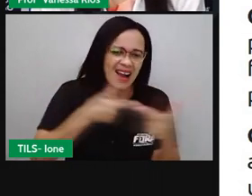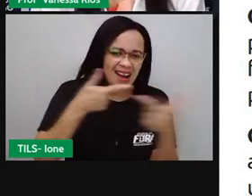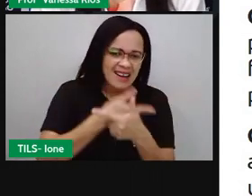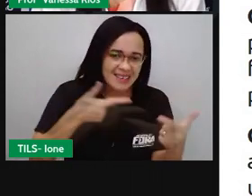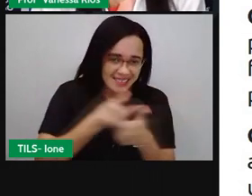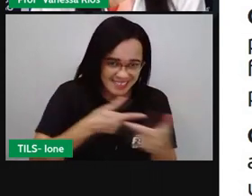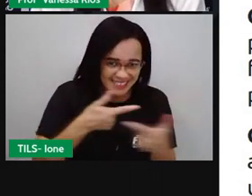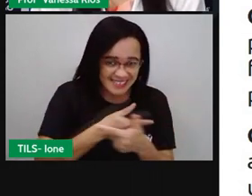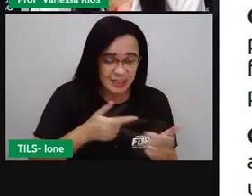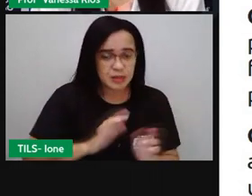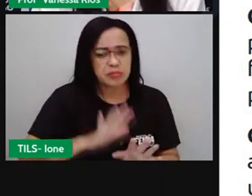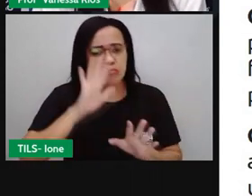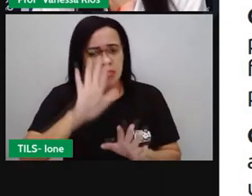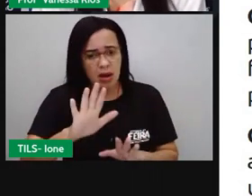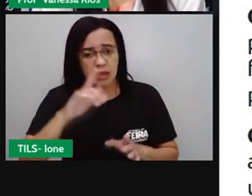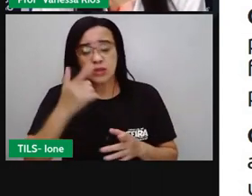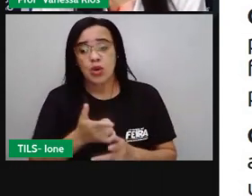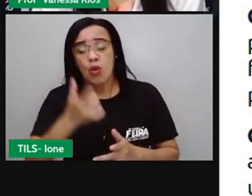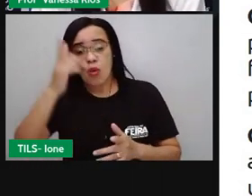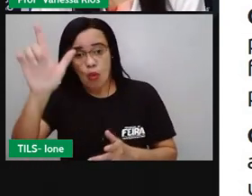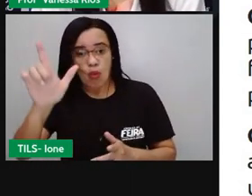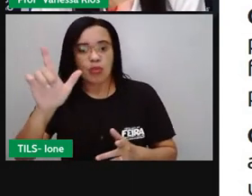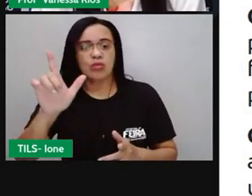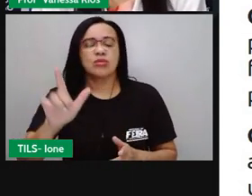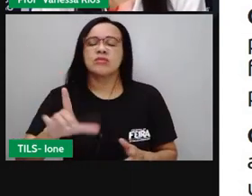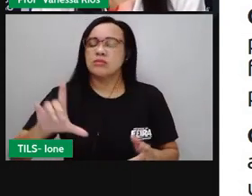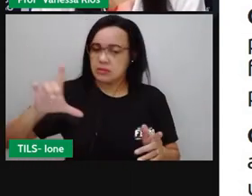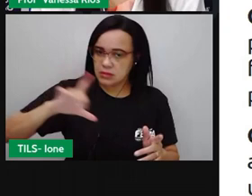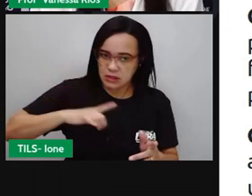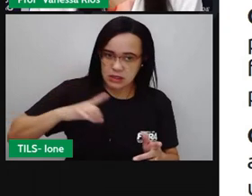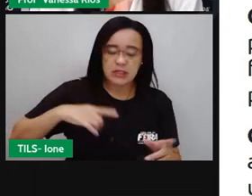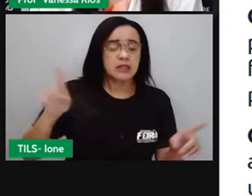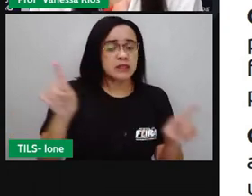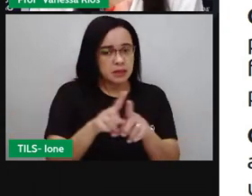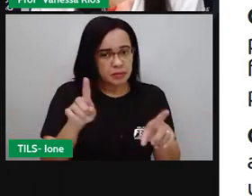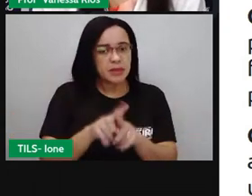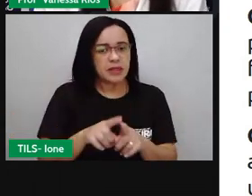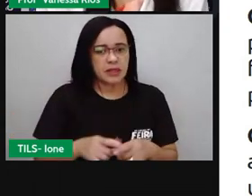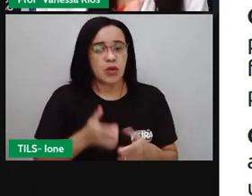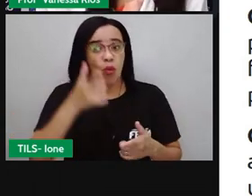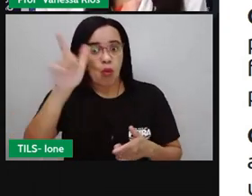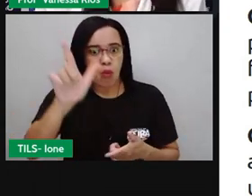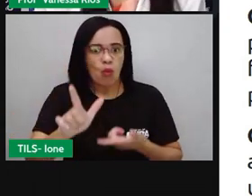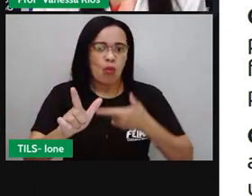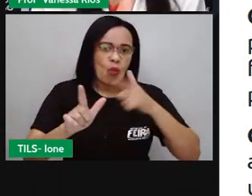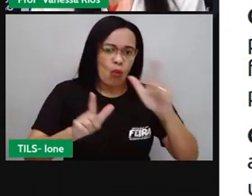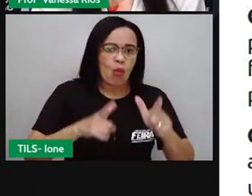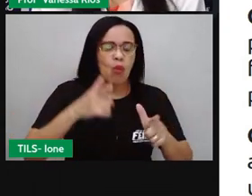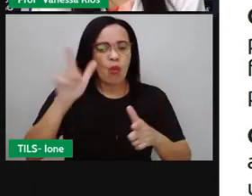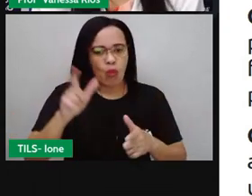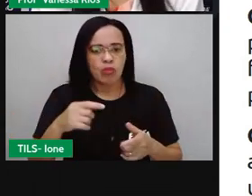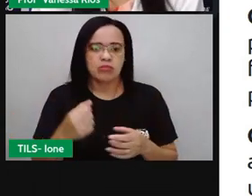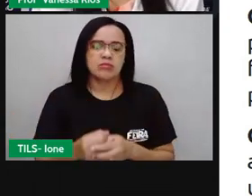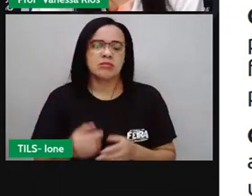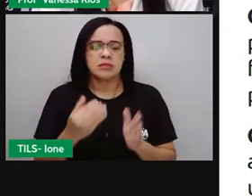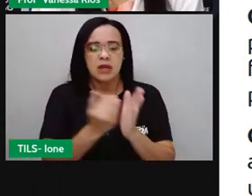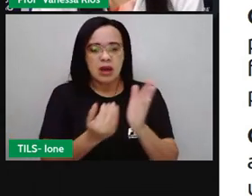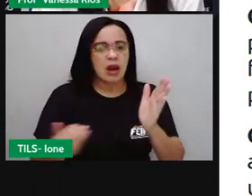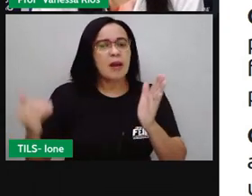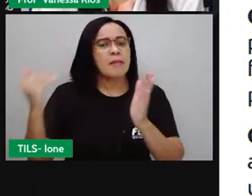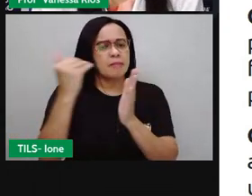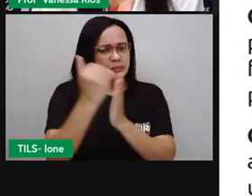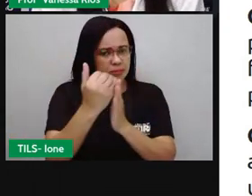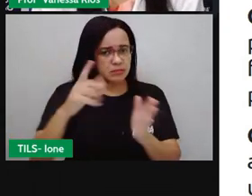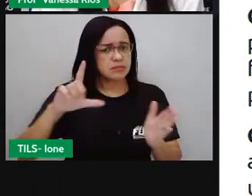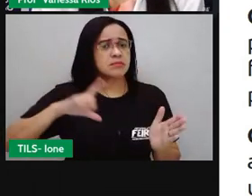existem outras formas, né, das crônicas aparecerem. A Pró colocou essas três, mas existem aí outros tipos de